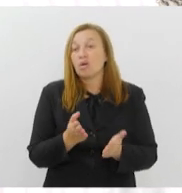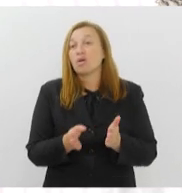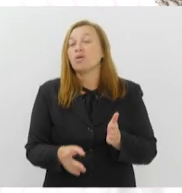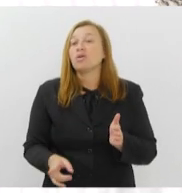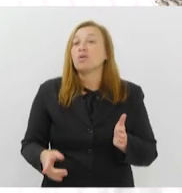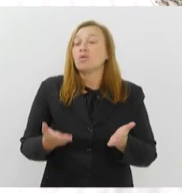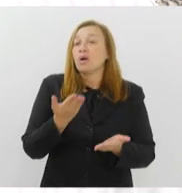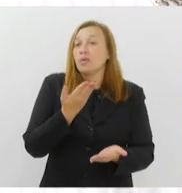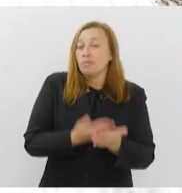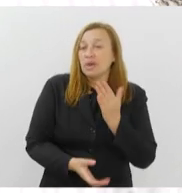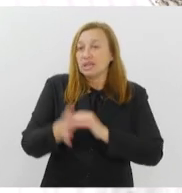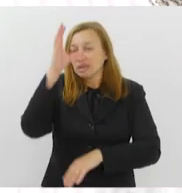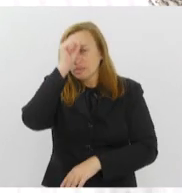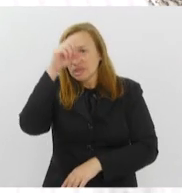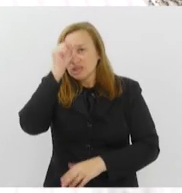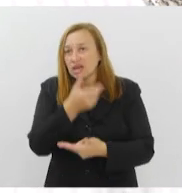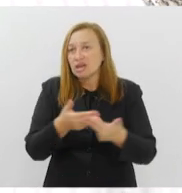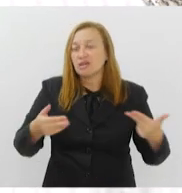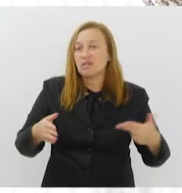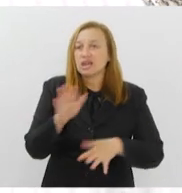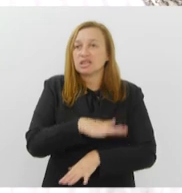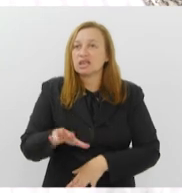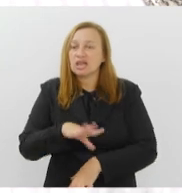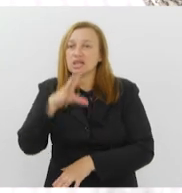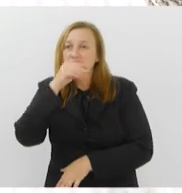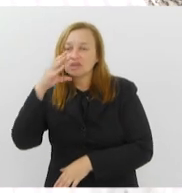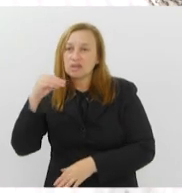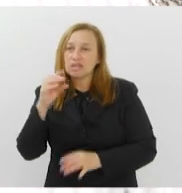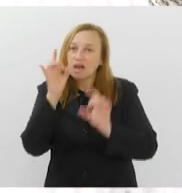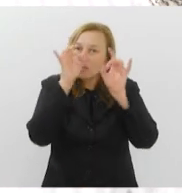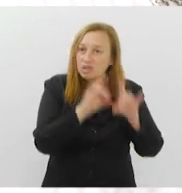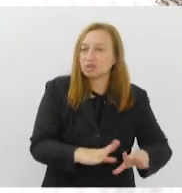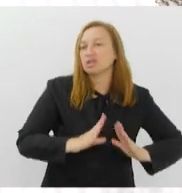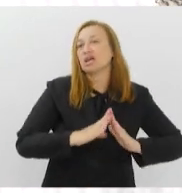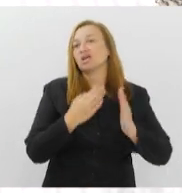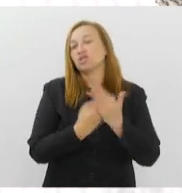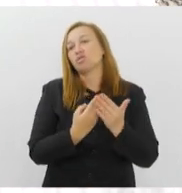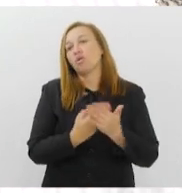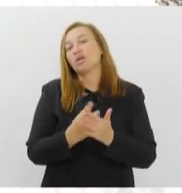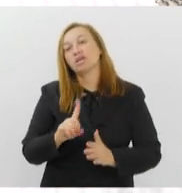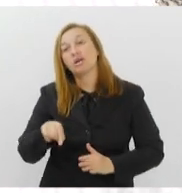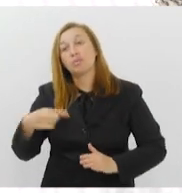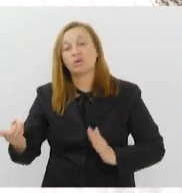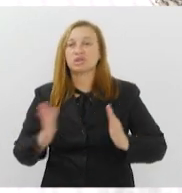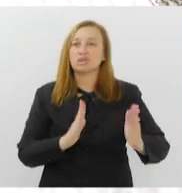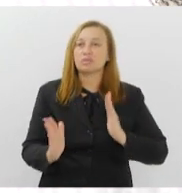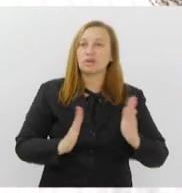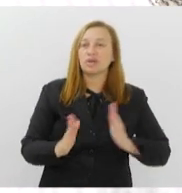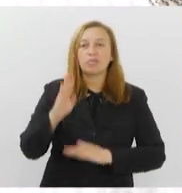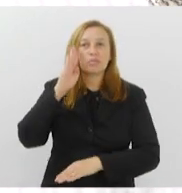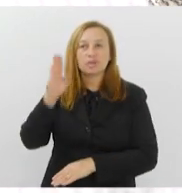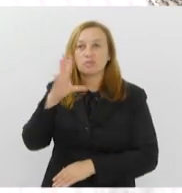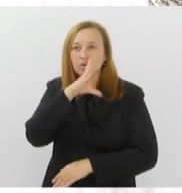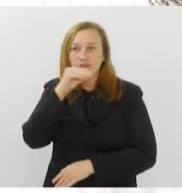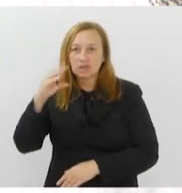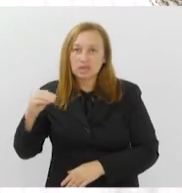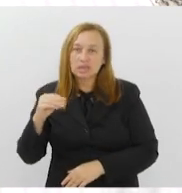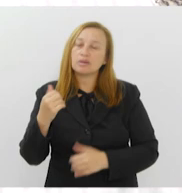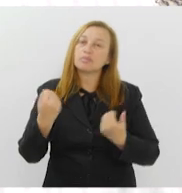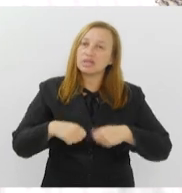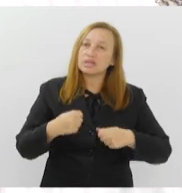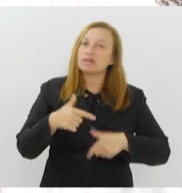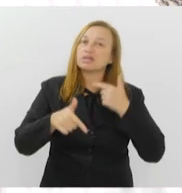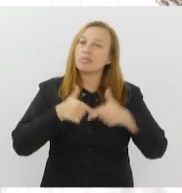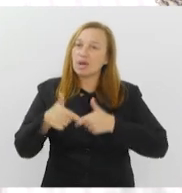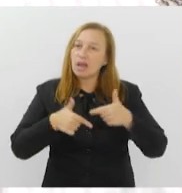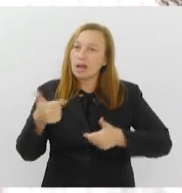aprendizagem, e muitas crianças e adolescentes que também abandonaram a escola depois desse período, principalmente adolescentes que tiveram que trabalhar